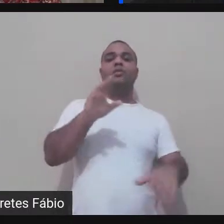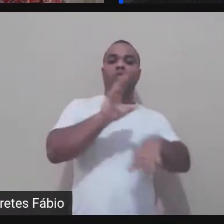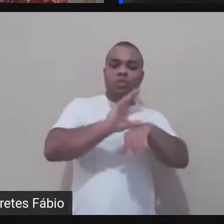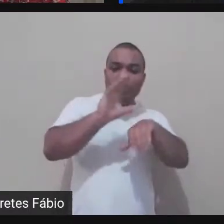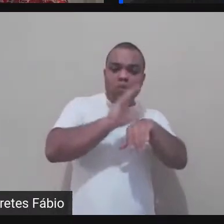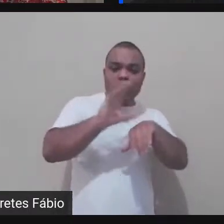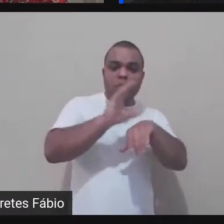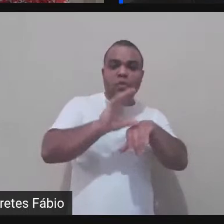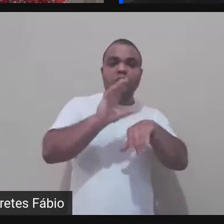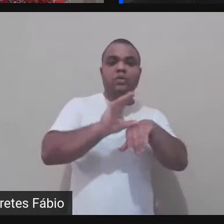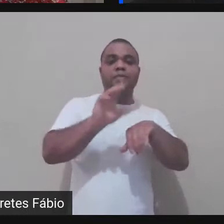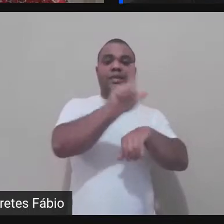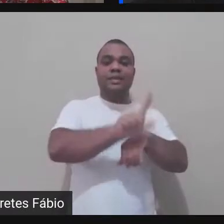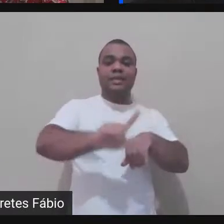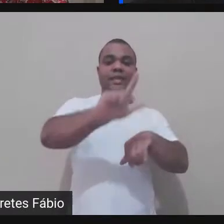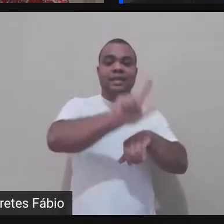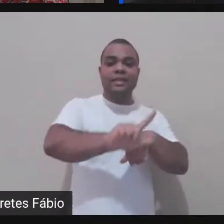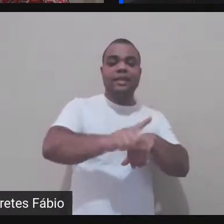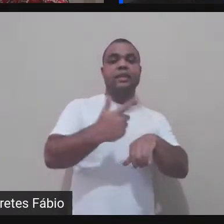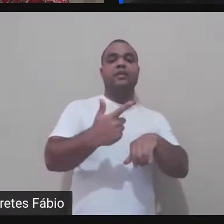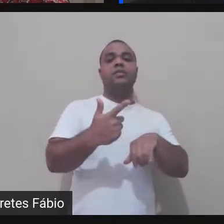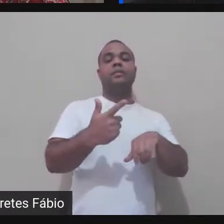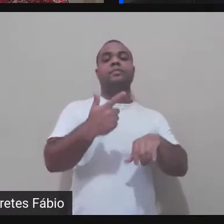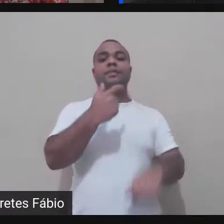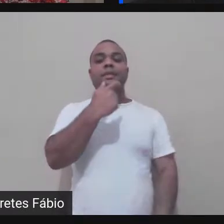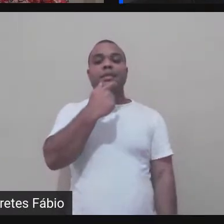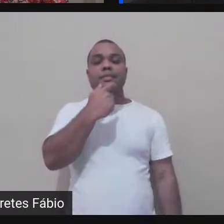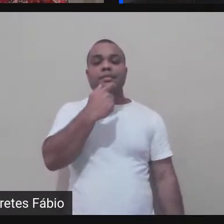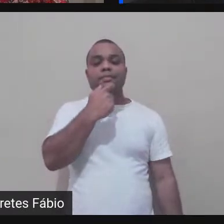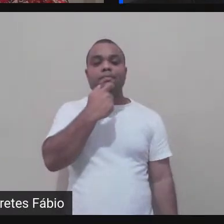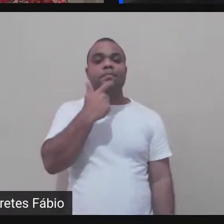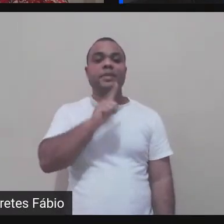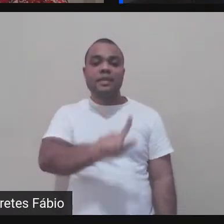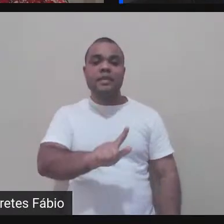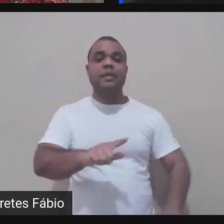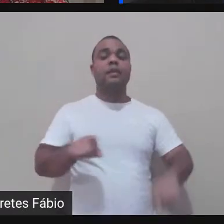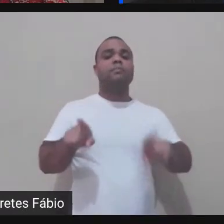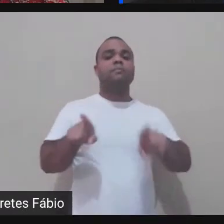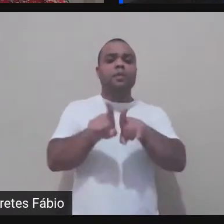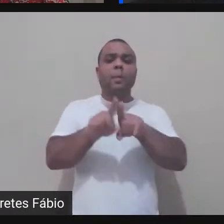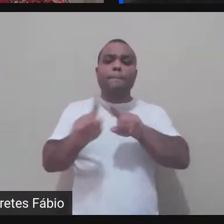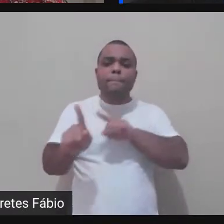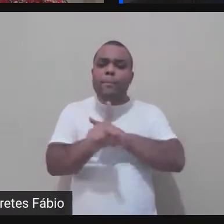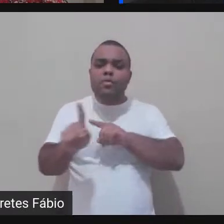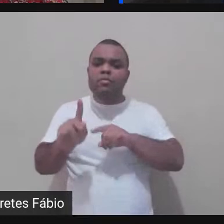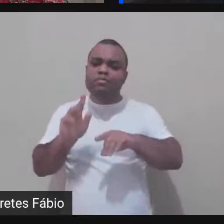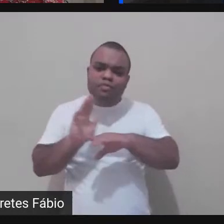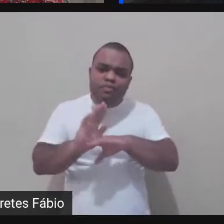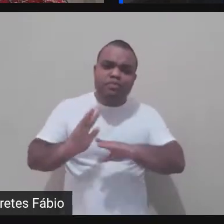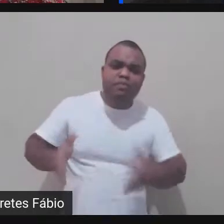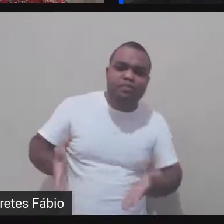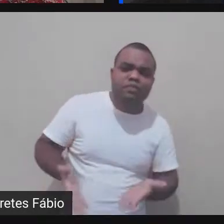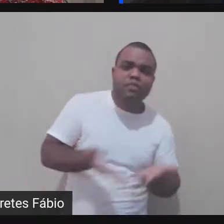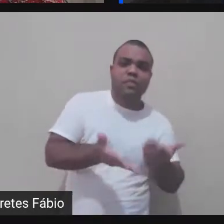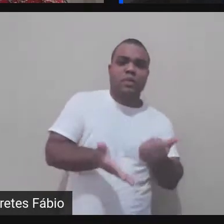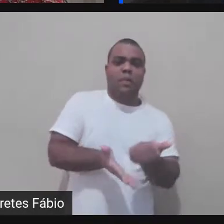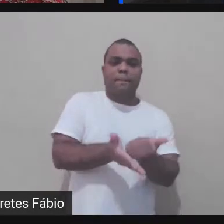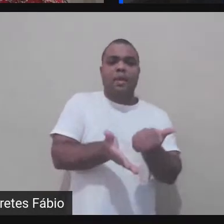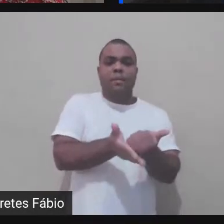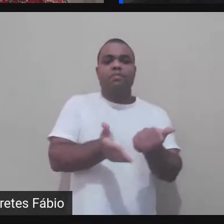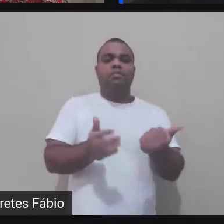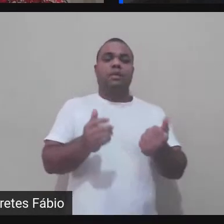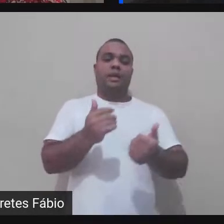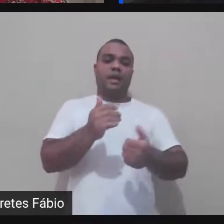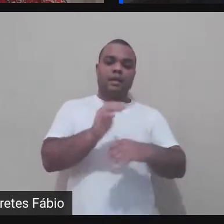tempo pela professora Eliana Lourenço, né, mas aí, com a aposentadoria dela, eu lecionei um semestre como